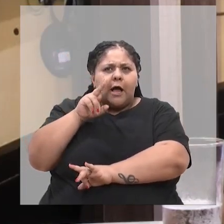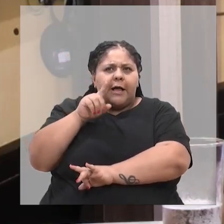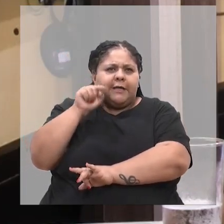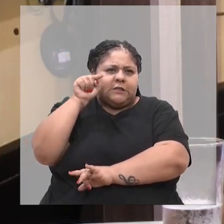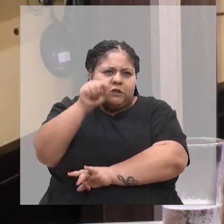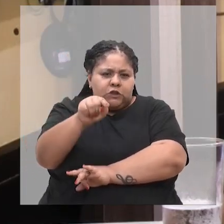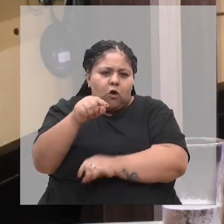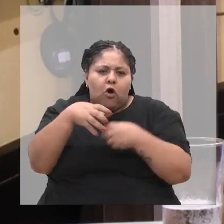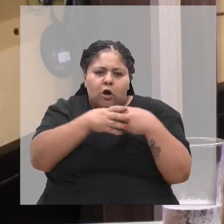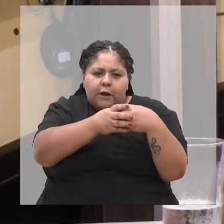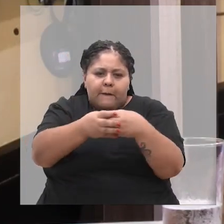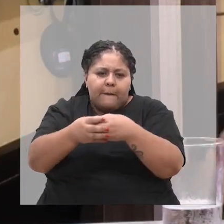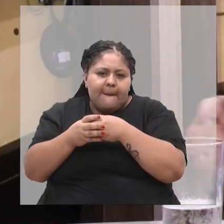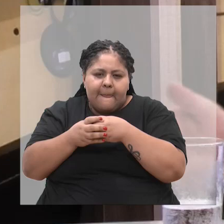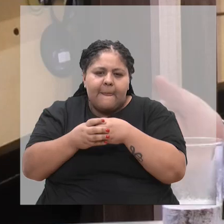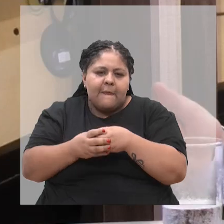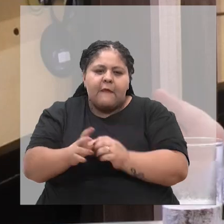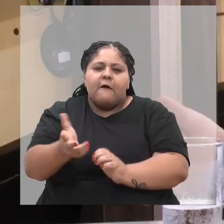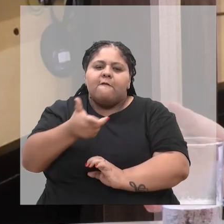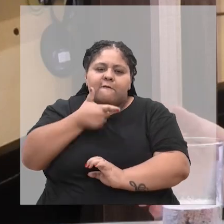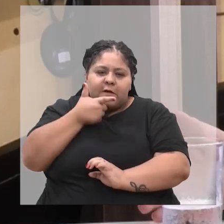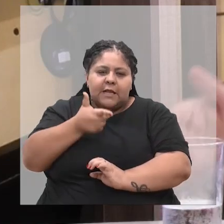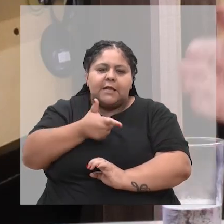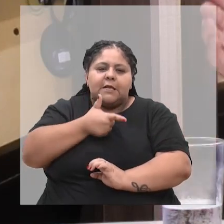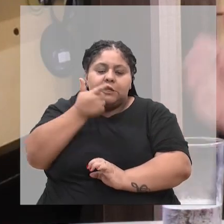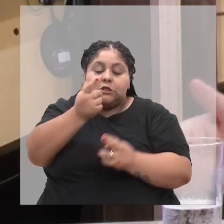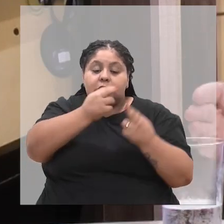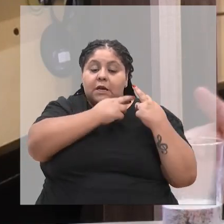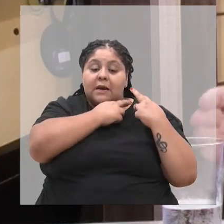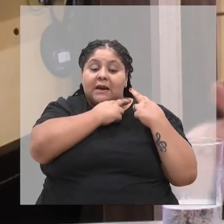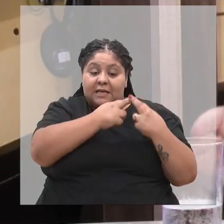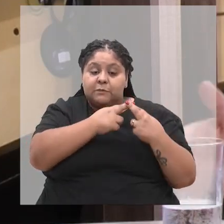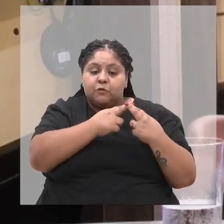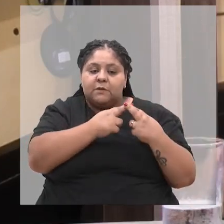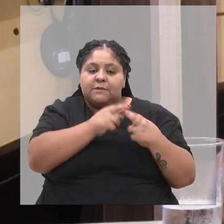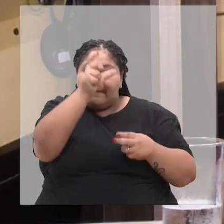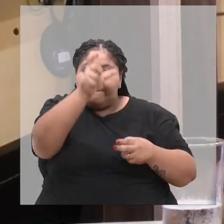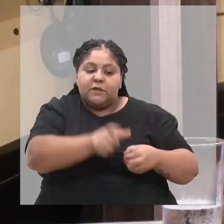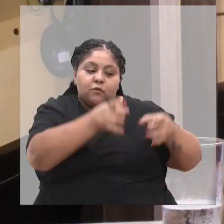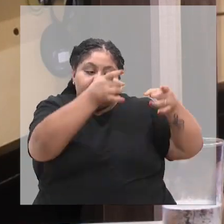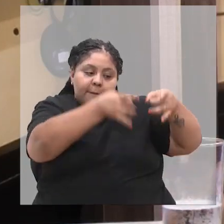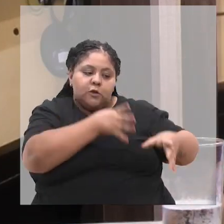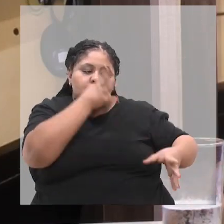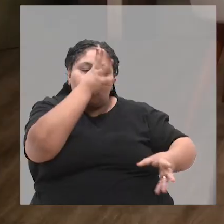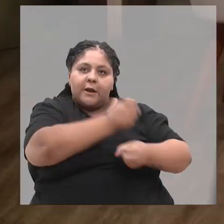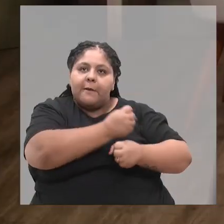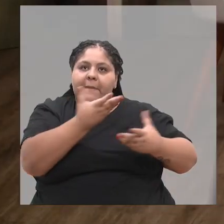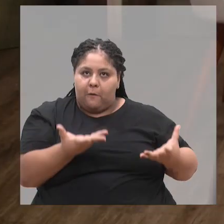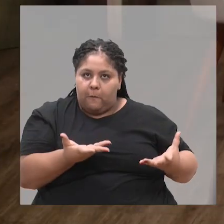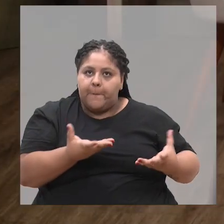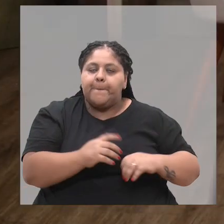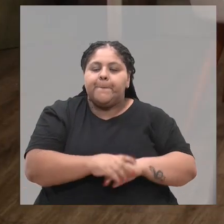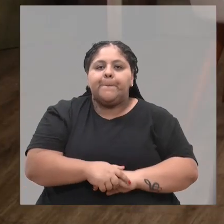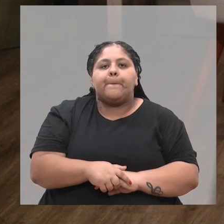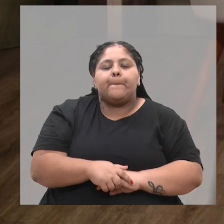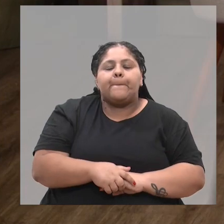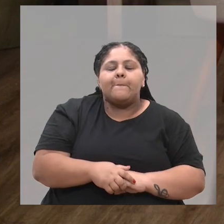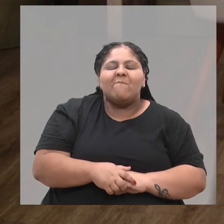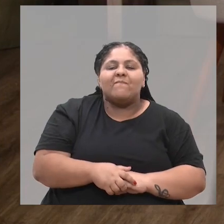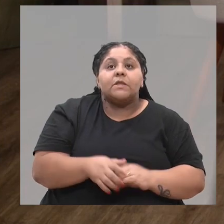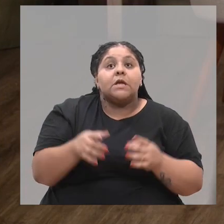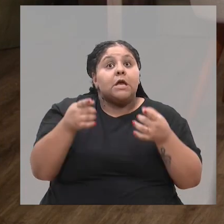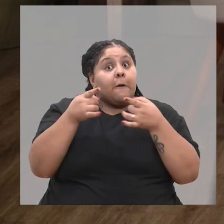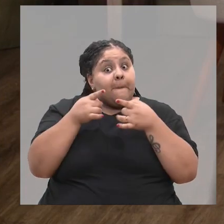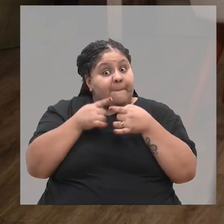dos seus colegas de ONGs batendo muito nisso, de responsabilizar o abandono. Isso aí. Mas